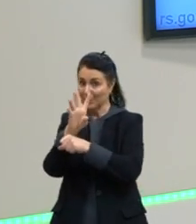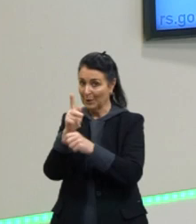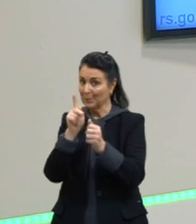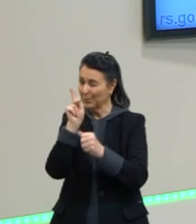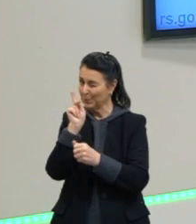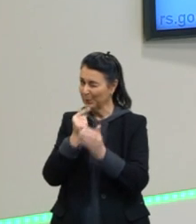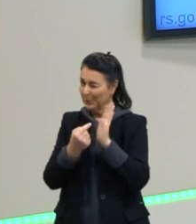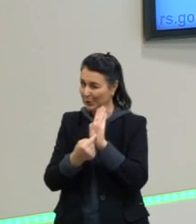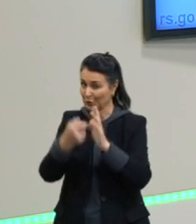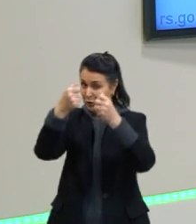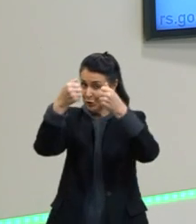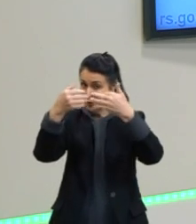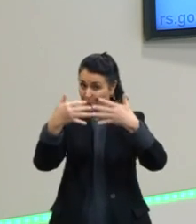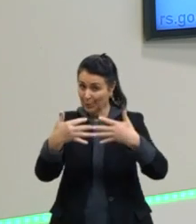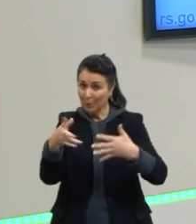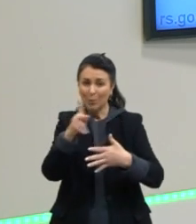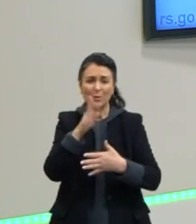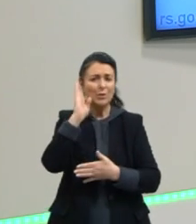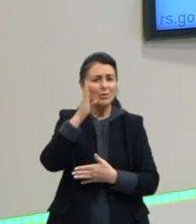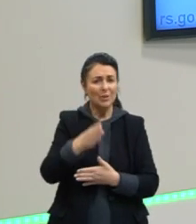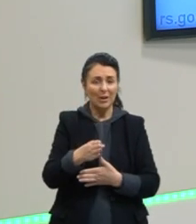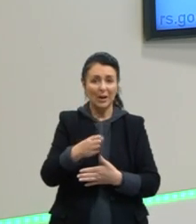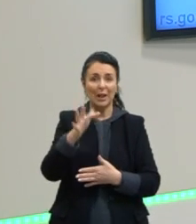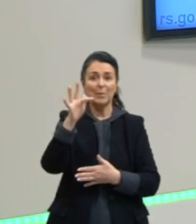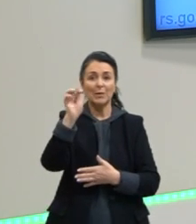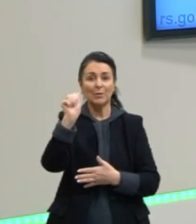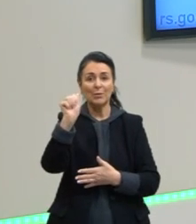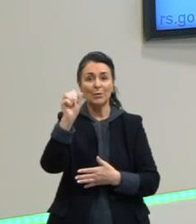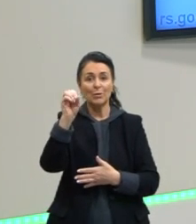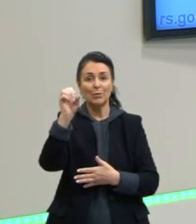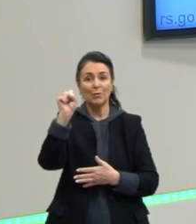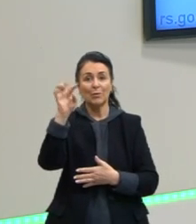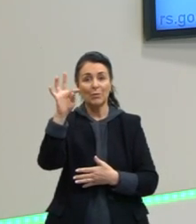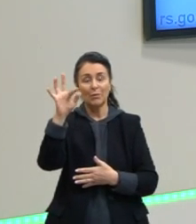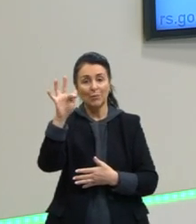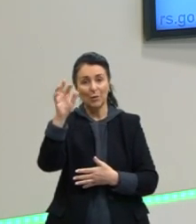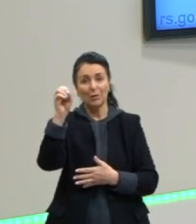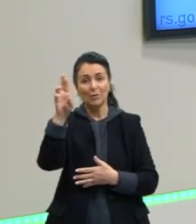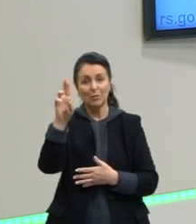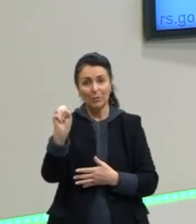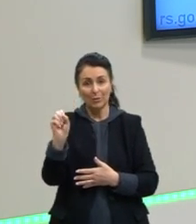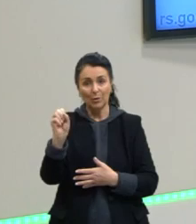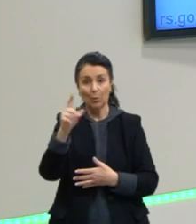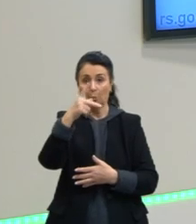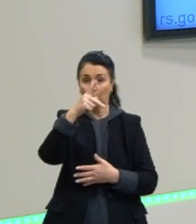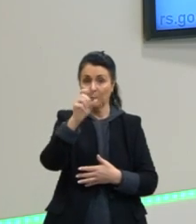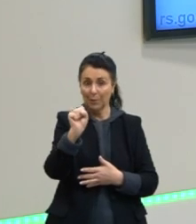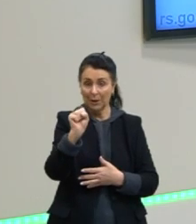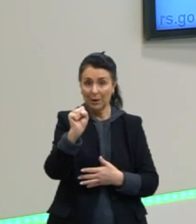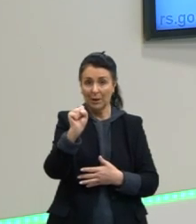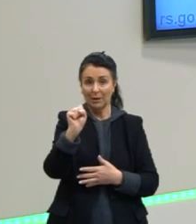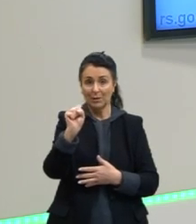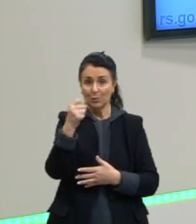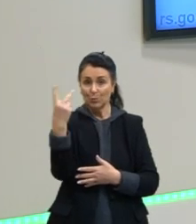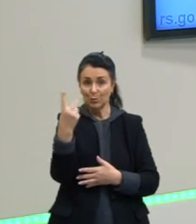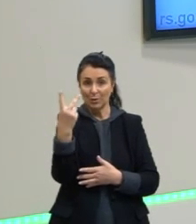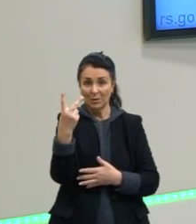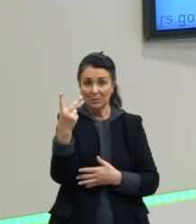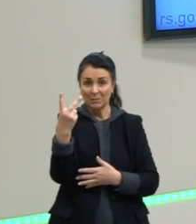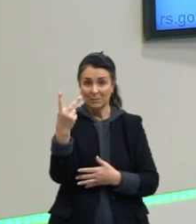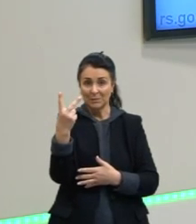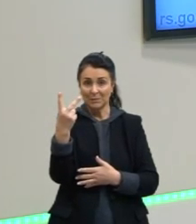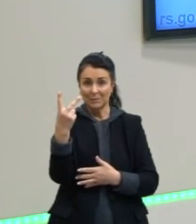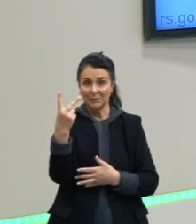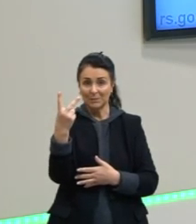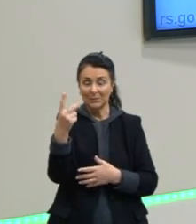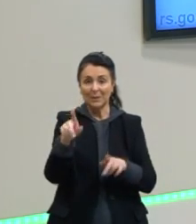elementos. Eu trouxe que era o fósforo e o enxofre, que era o P e o S. Se lembrar disso, consegue resolver.